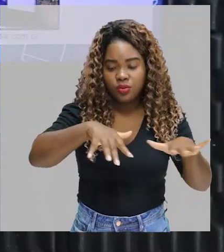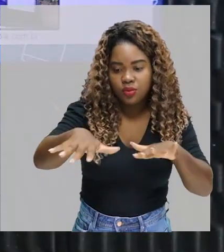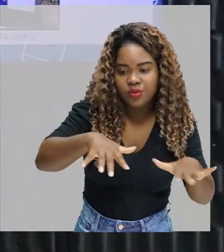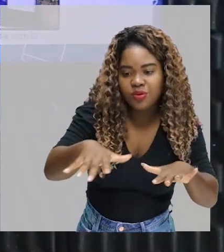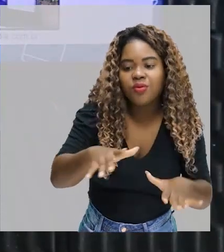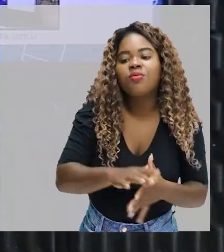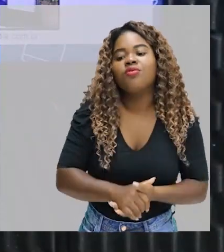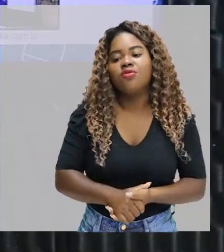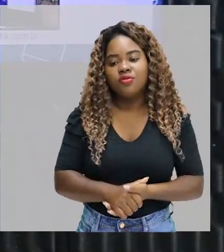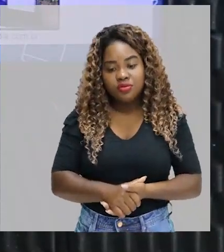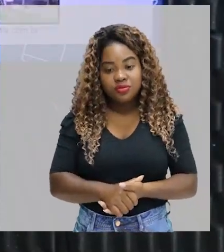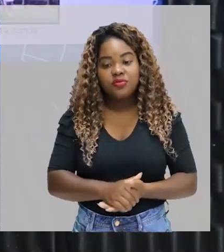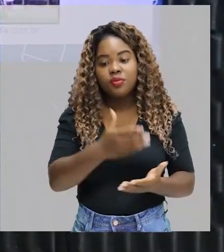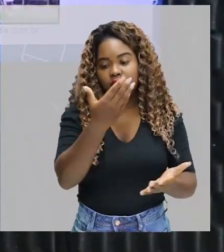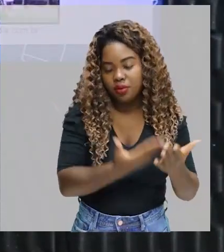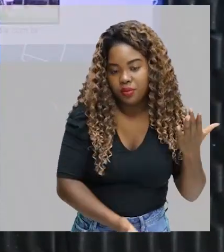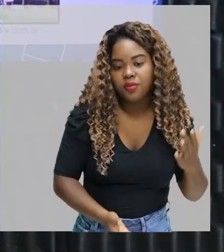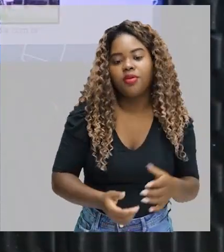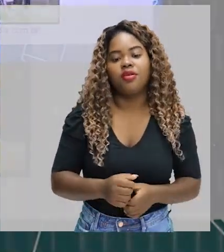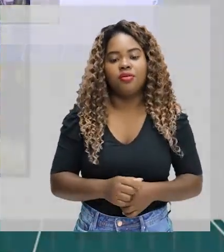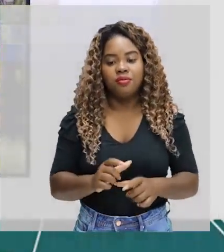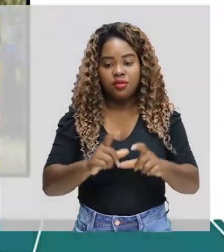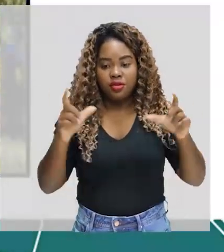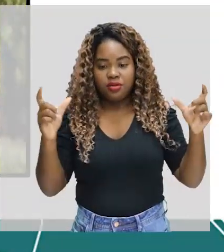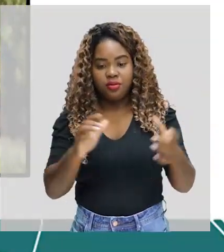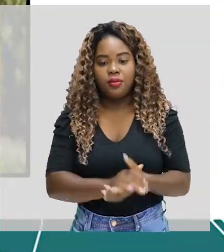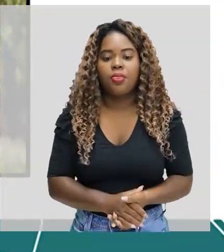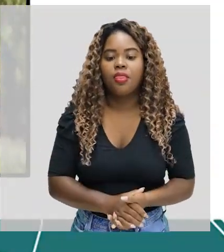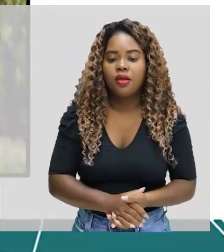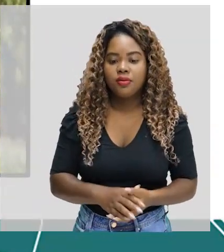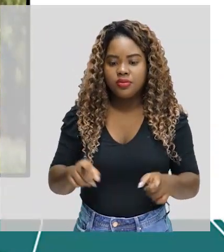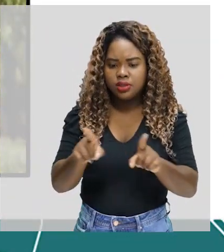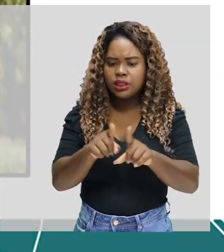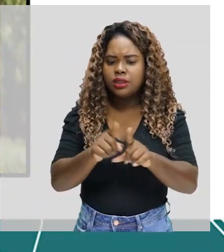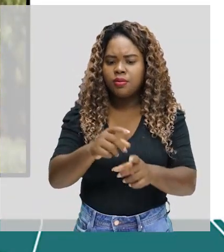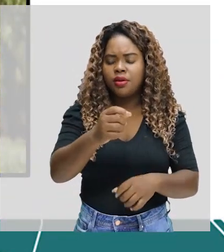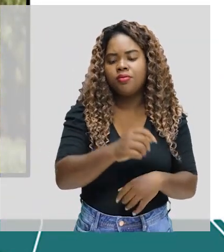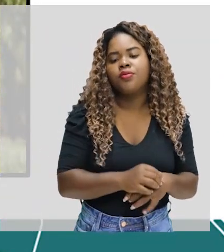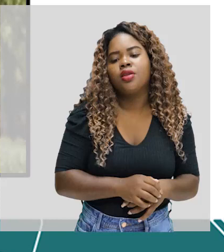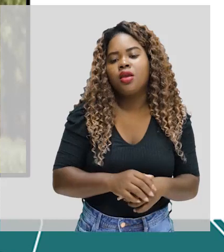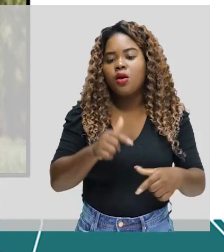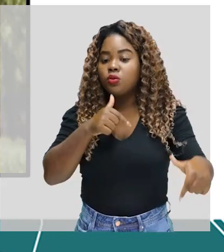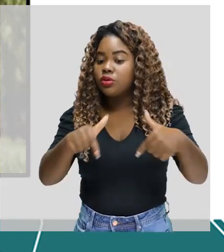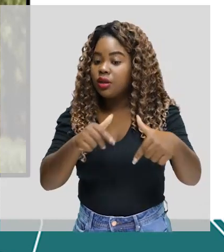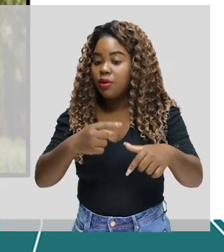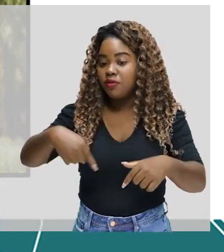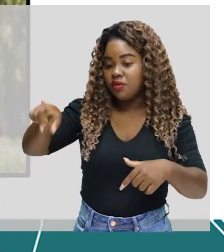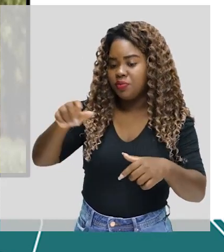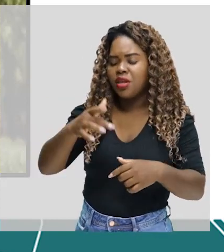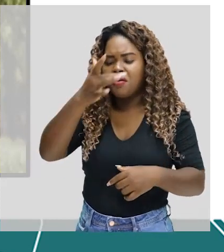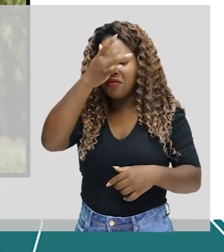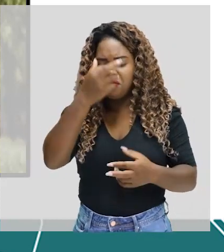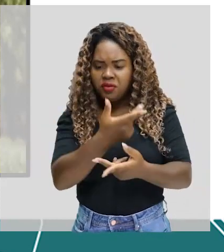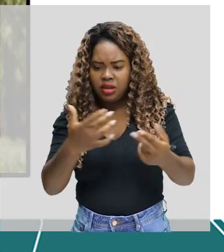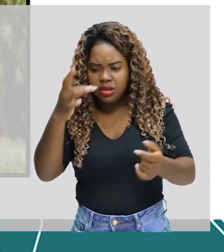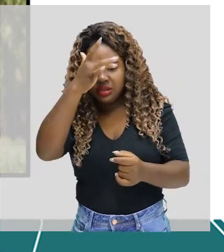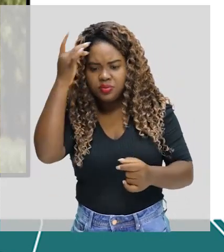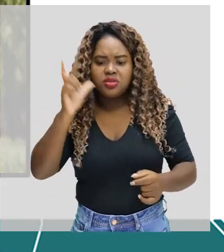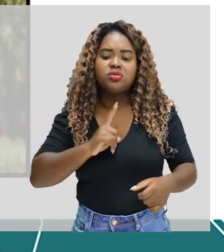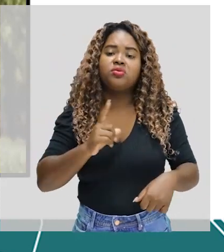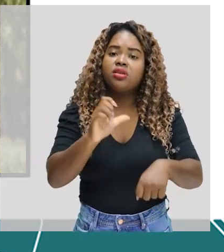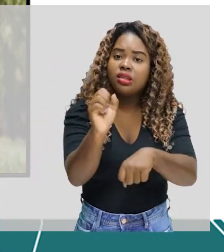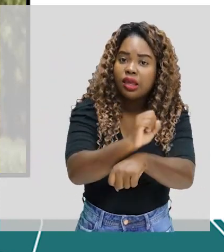você vai estar tendo um gasto calórico maior. Um deslocamento para o trabalho. Por exemplo, hoje em dia, muitas pessoas têm